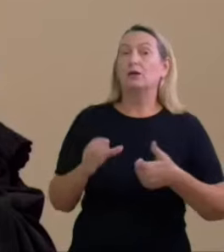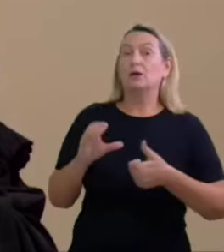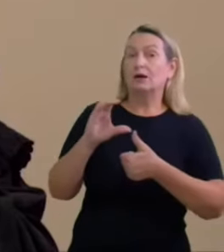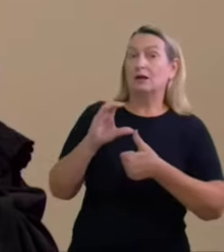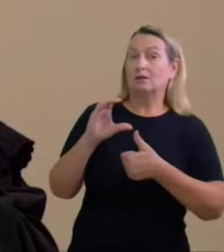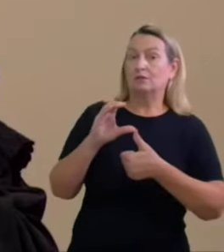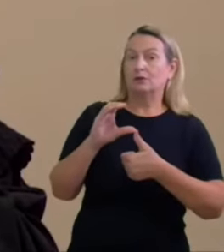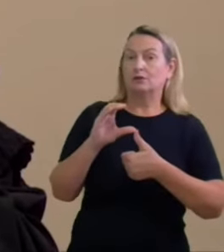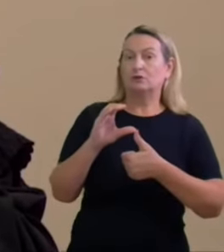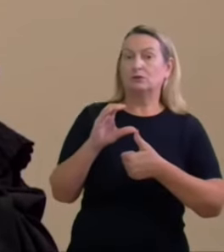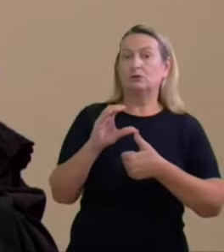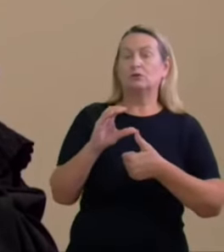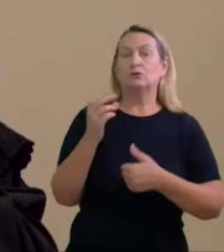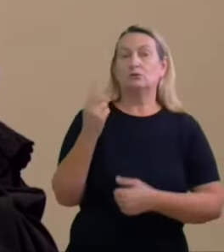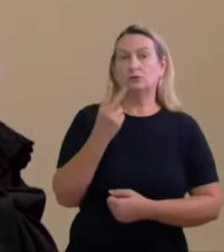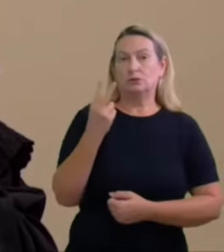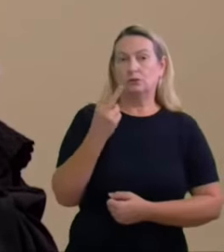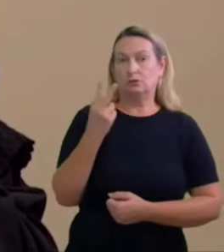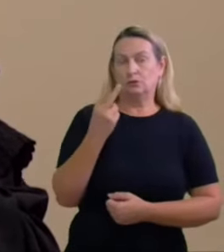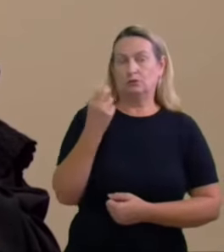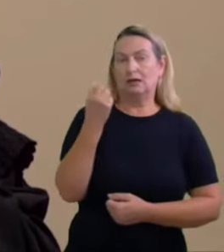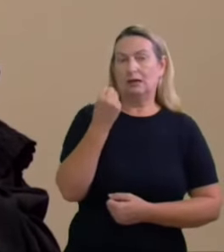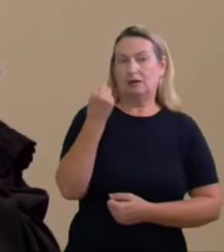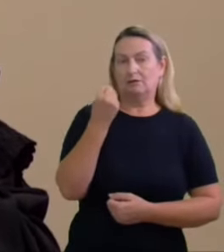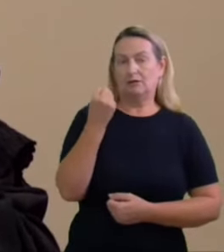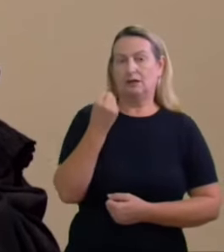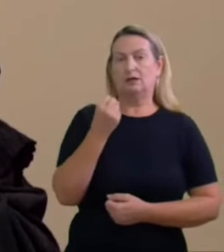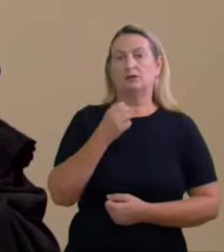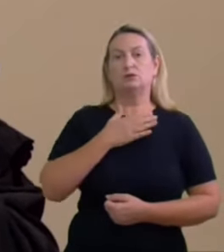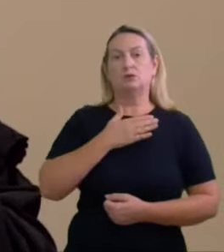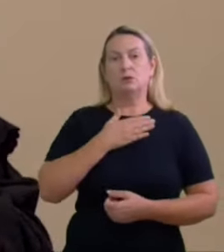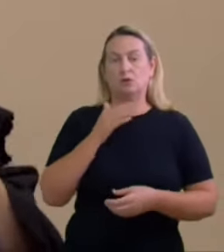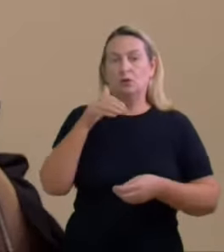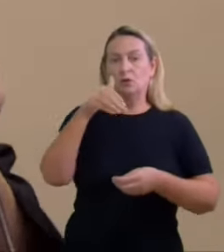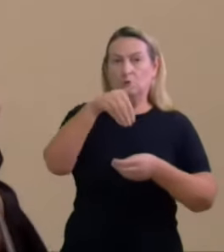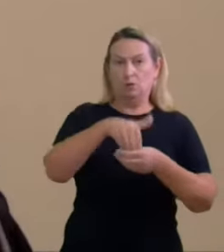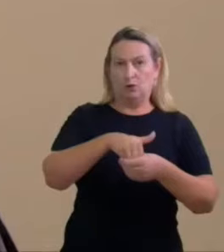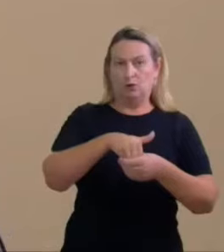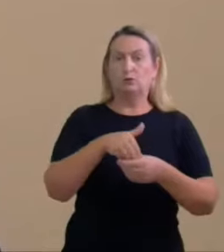seria o segundo capítulo do meu do meu voto segundo e último tá